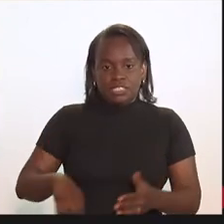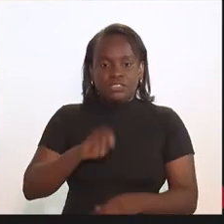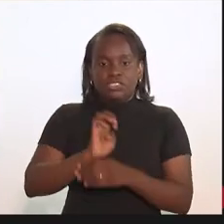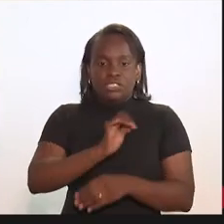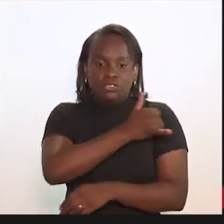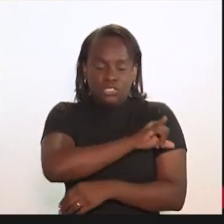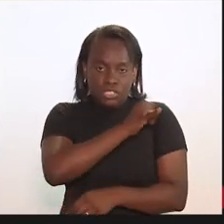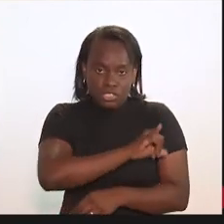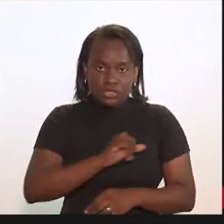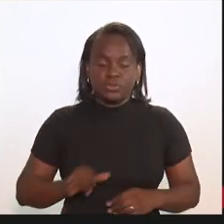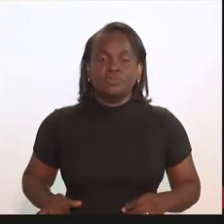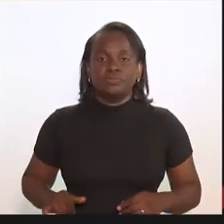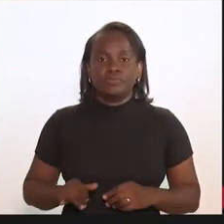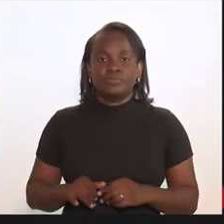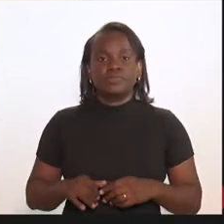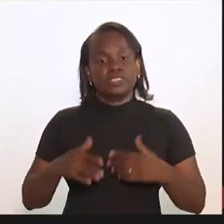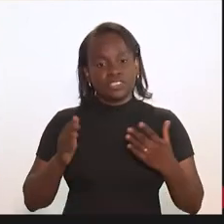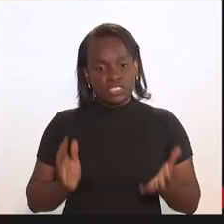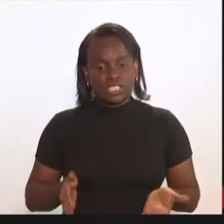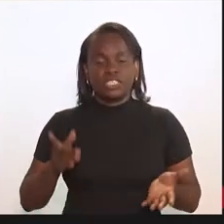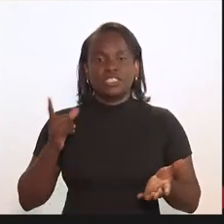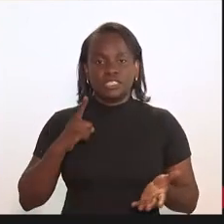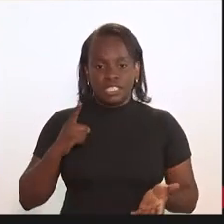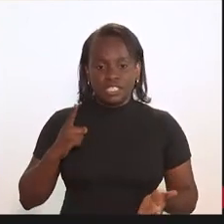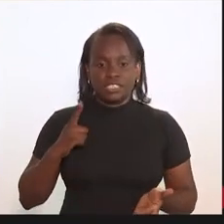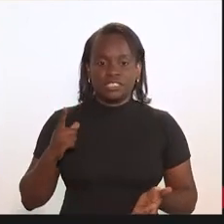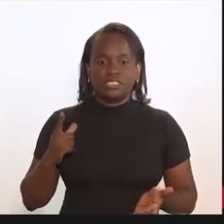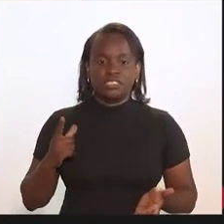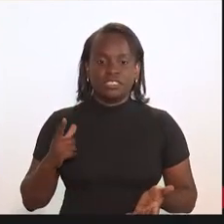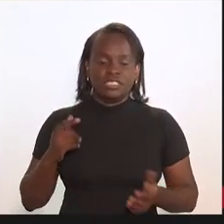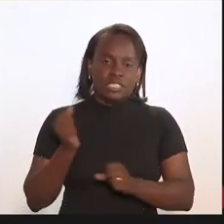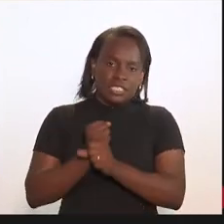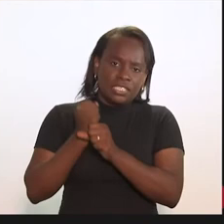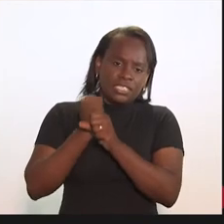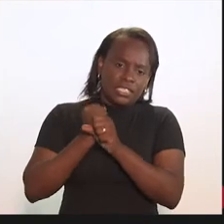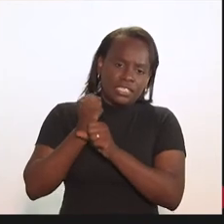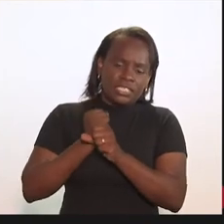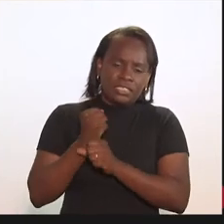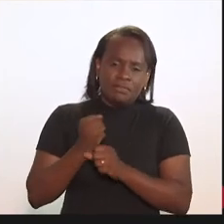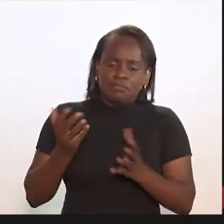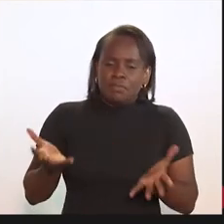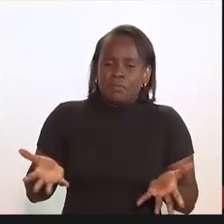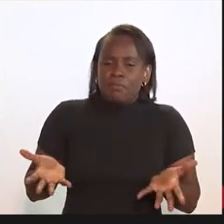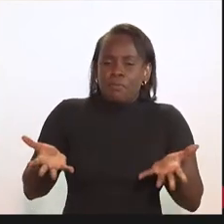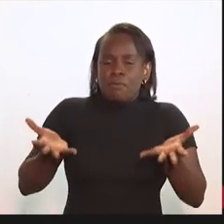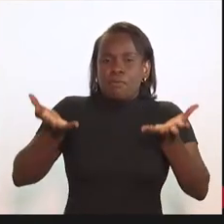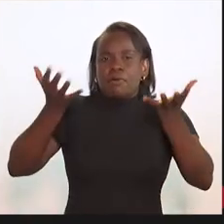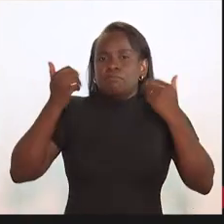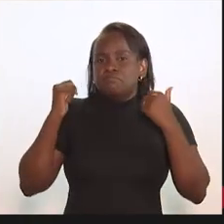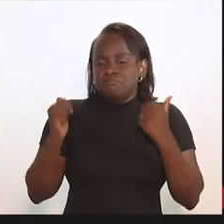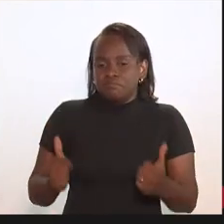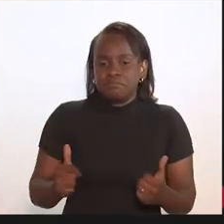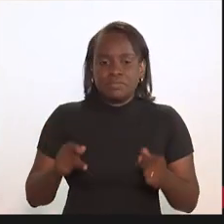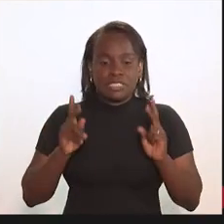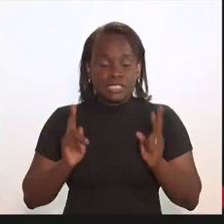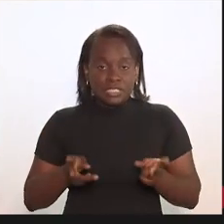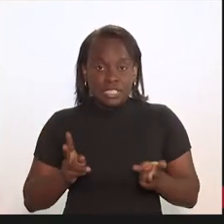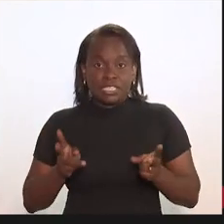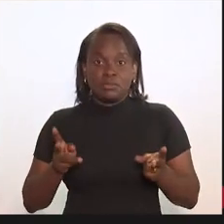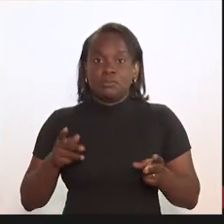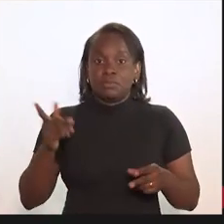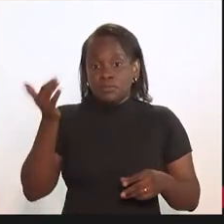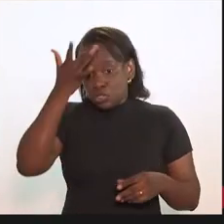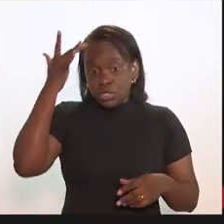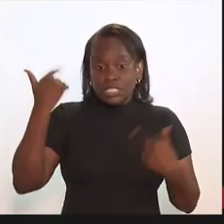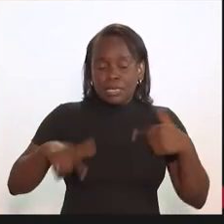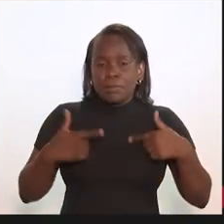aqui no estado do Rio de Janeiro, que já viveu anos de glória, que sempre foi um